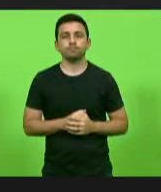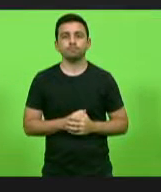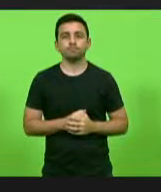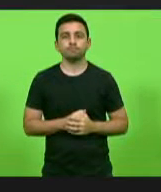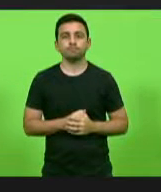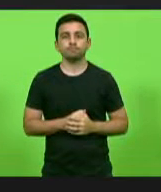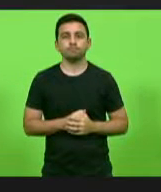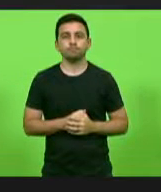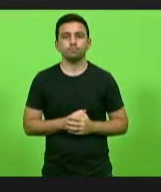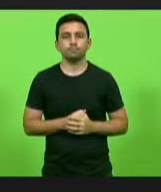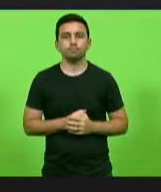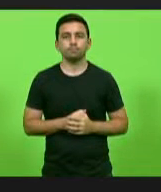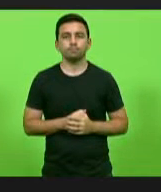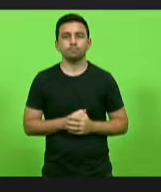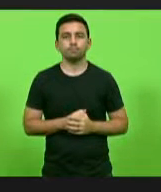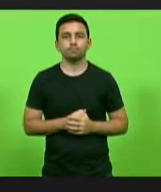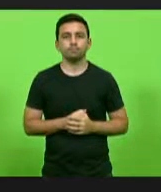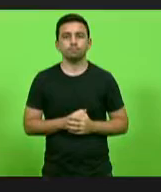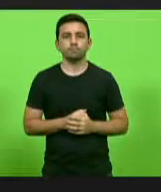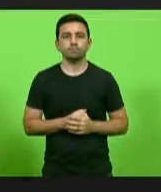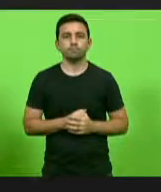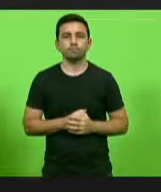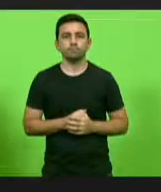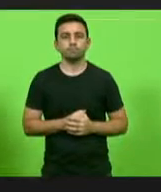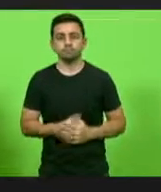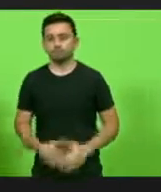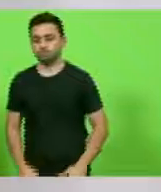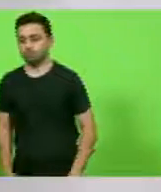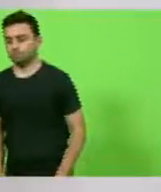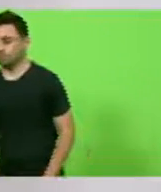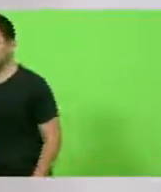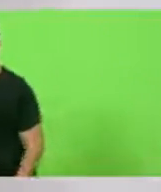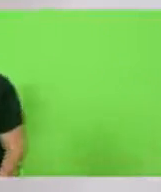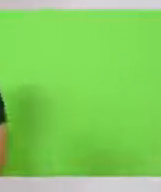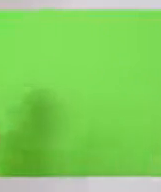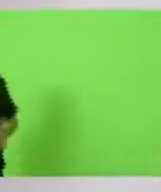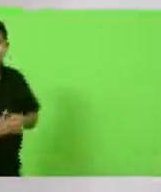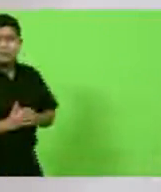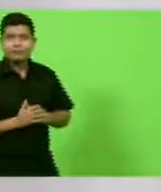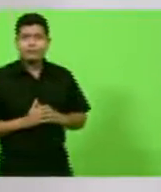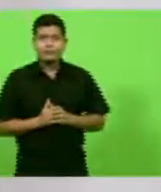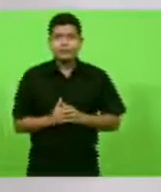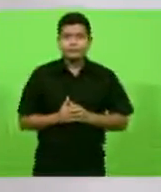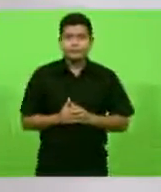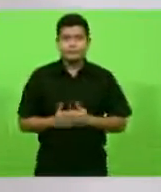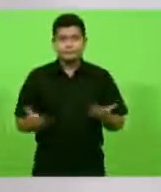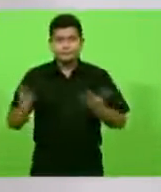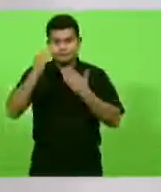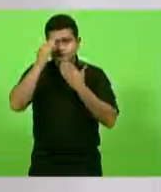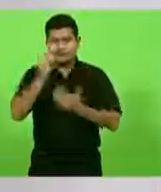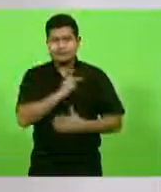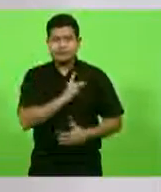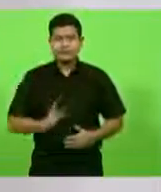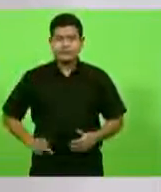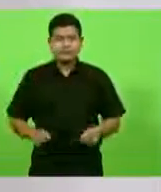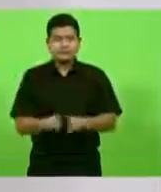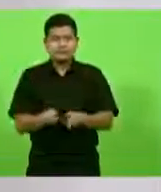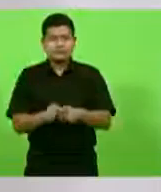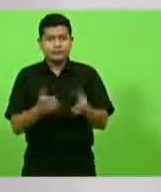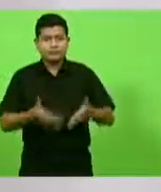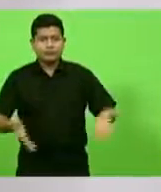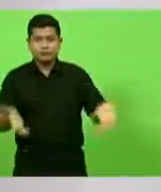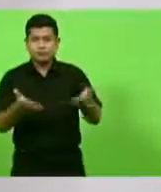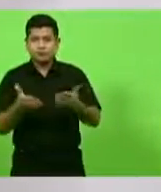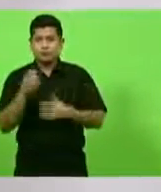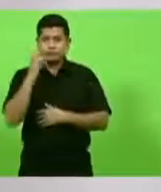Obrigado. Dez minutos, deputado. Obrigado, senhor presidente, senhores deputados. Hoje é o Dia Mundial